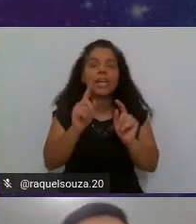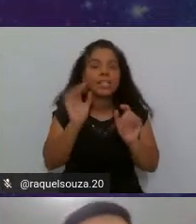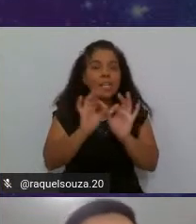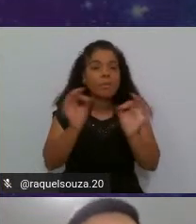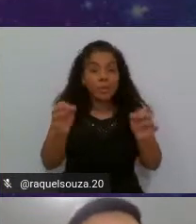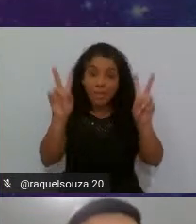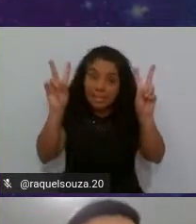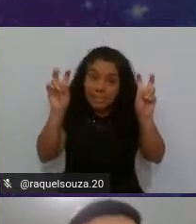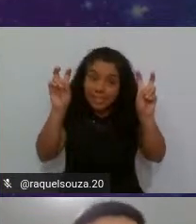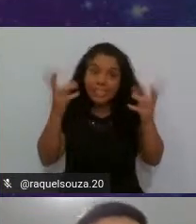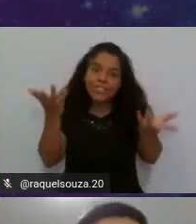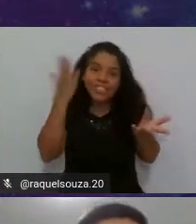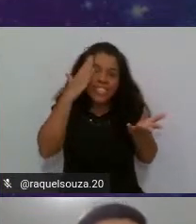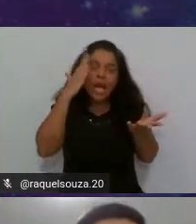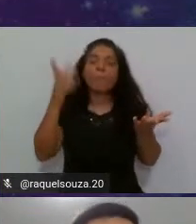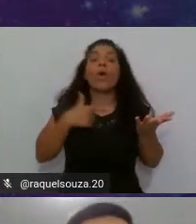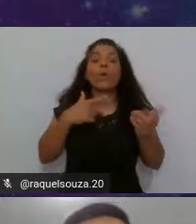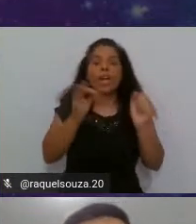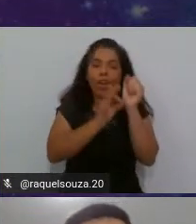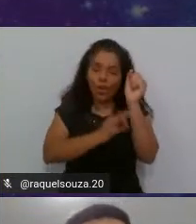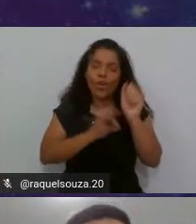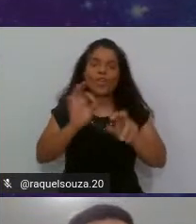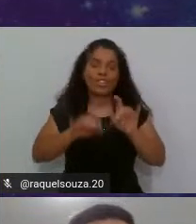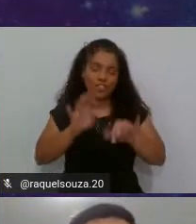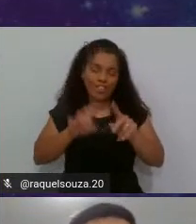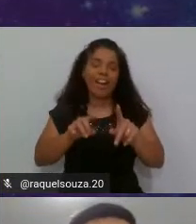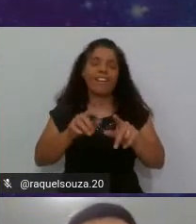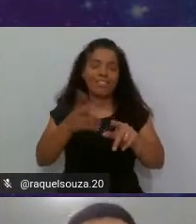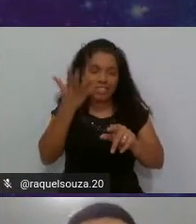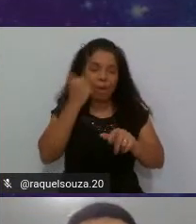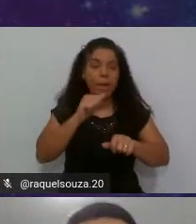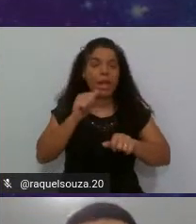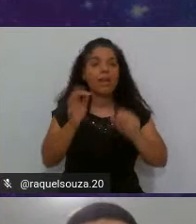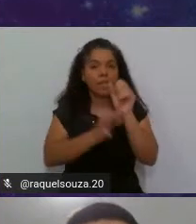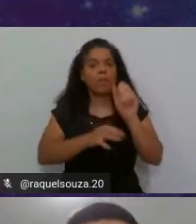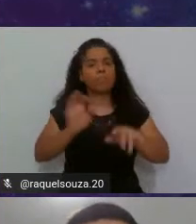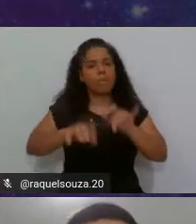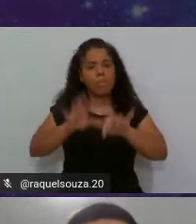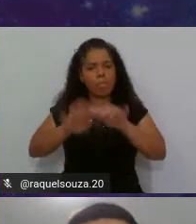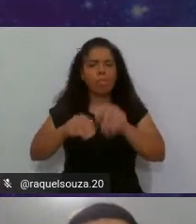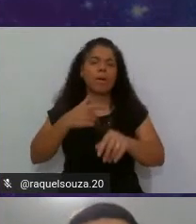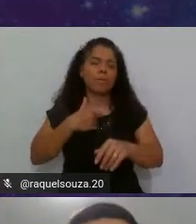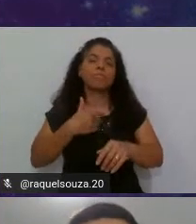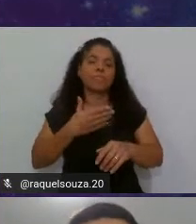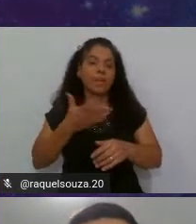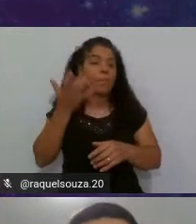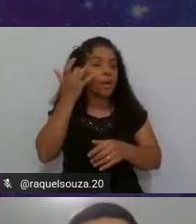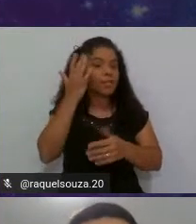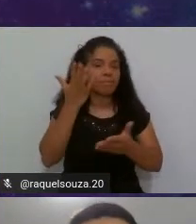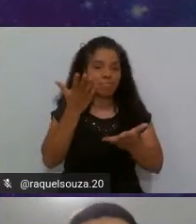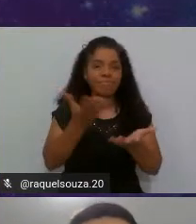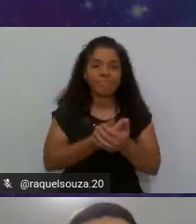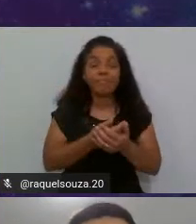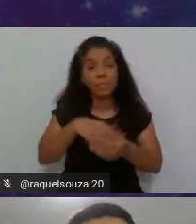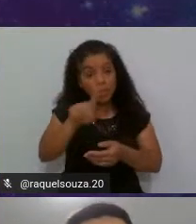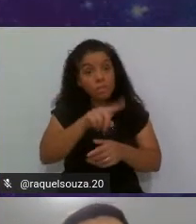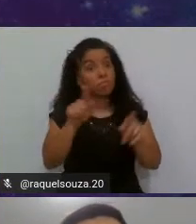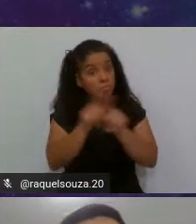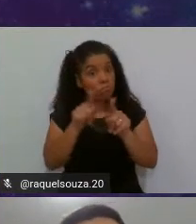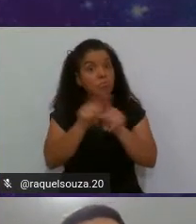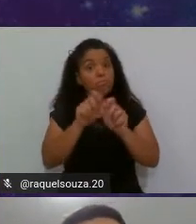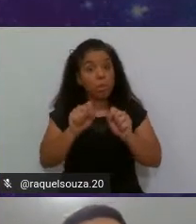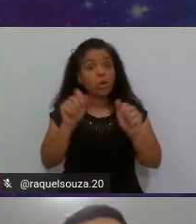entre aspas, saber codificar, saber programar. E também, assim, você pode fazer